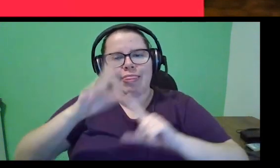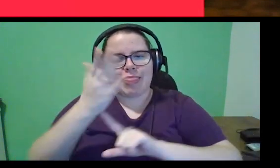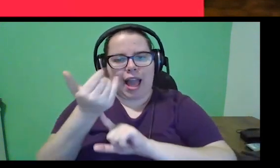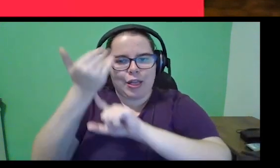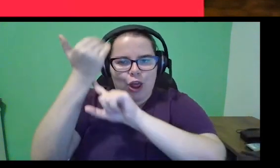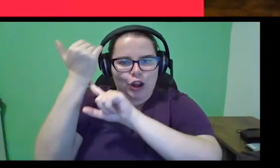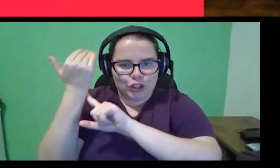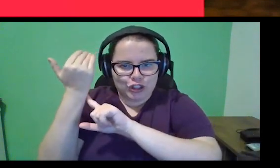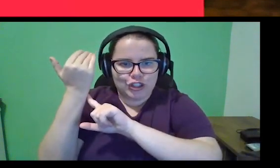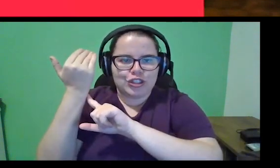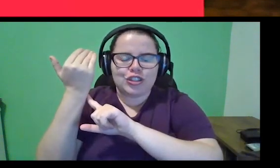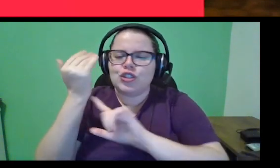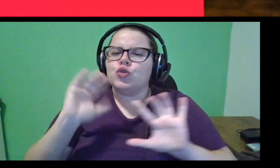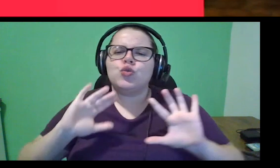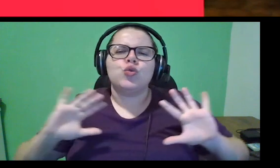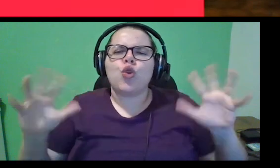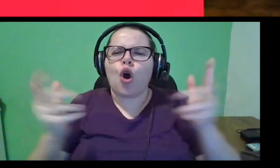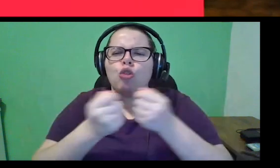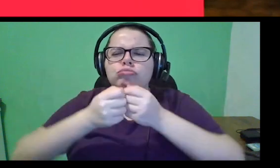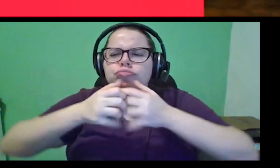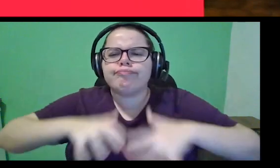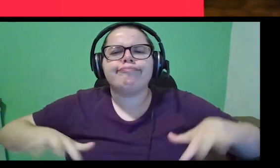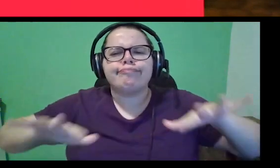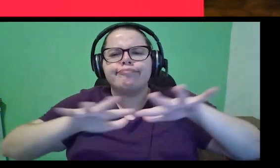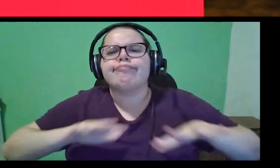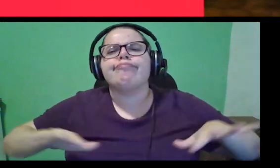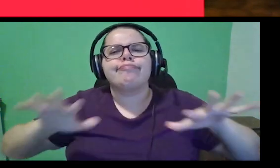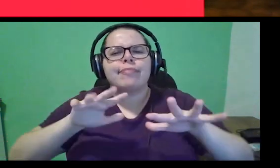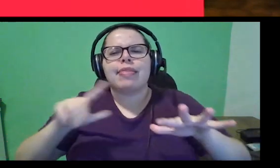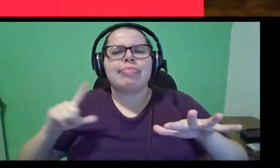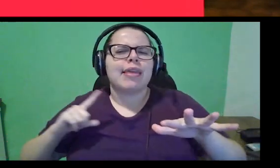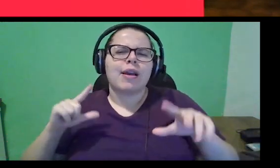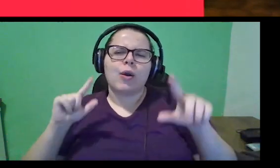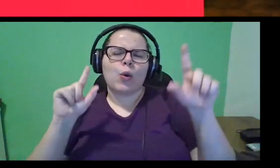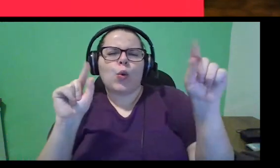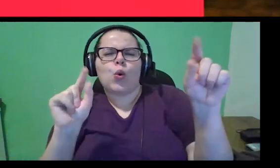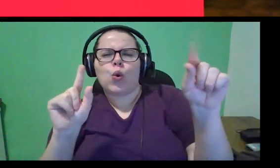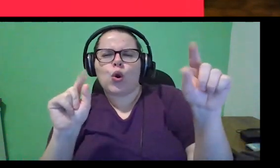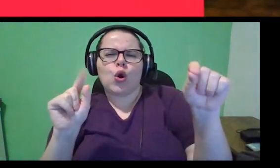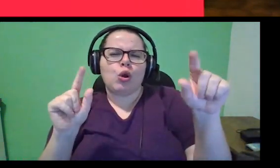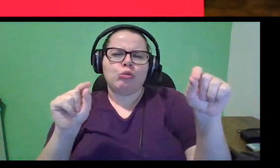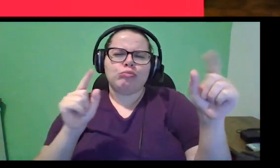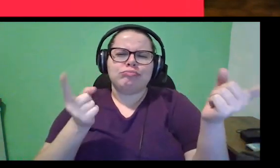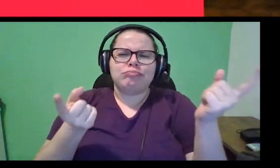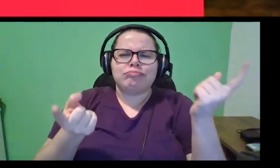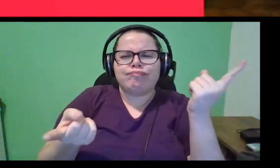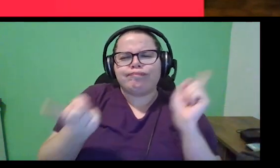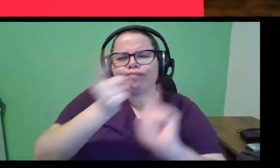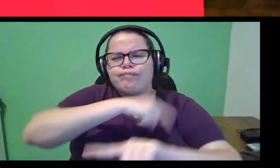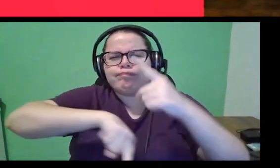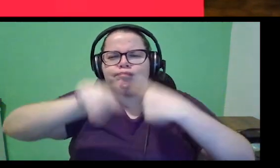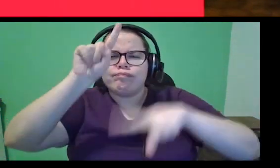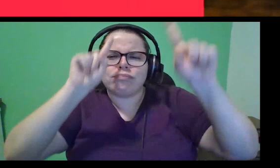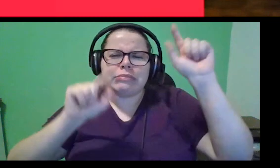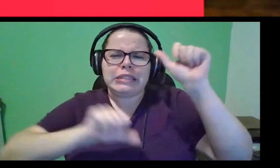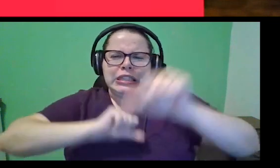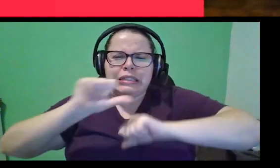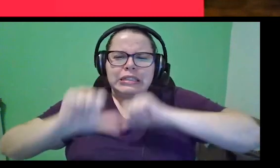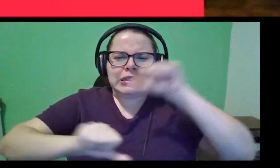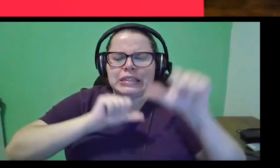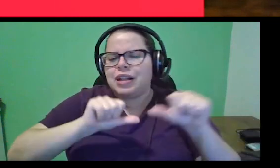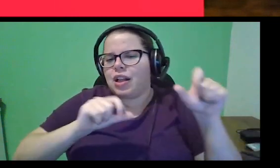todo o contexto que eu entro, né, todo o contexto que está em plena transformação digital é